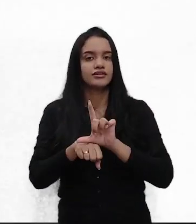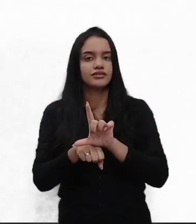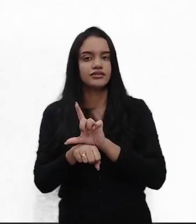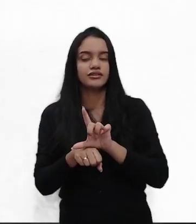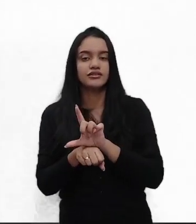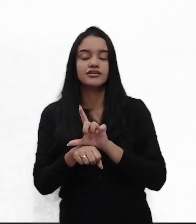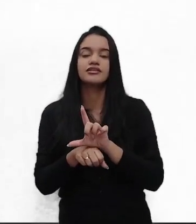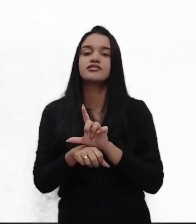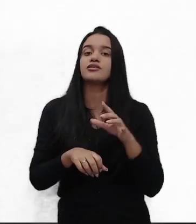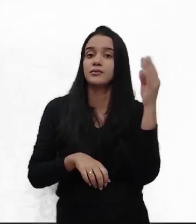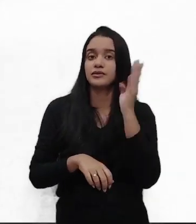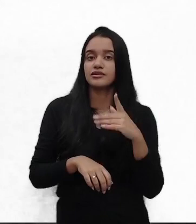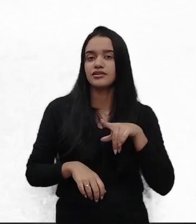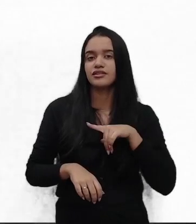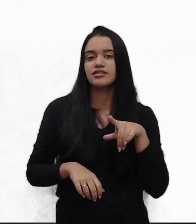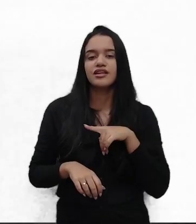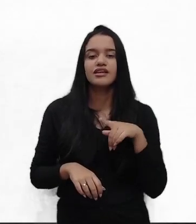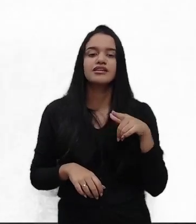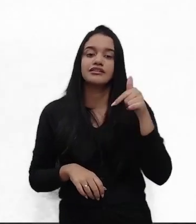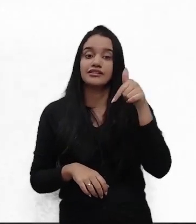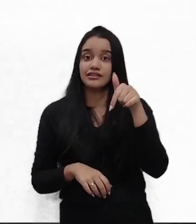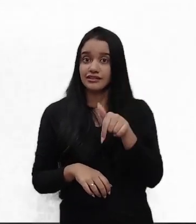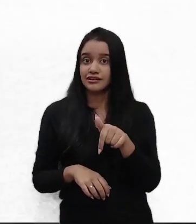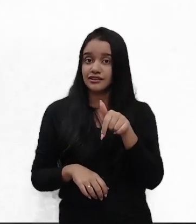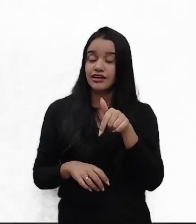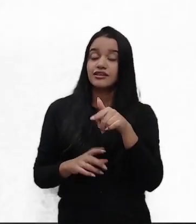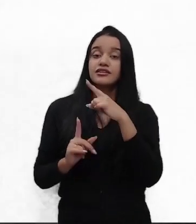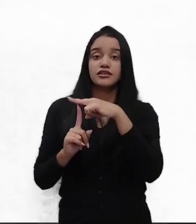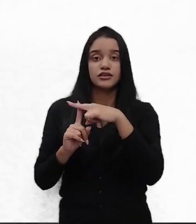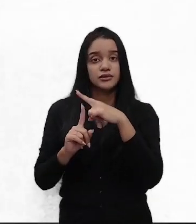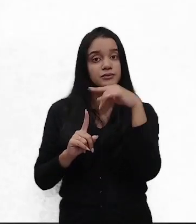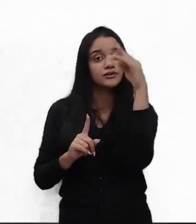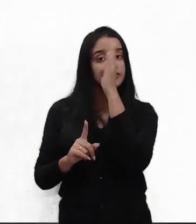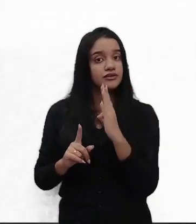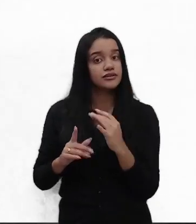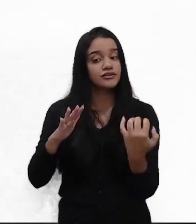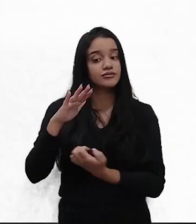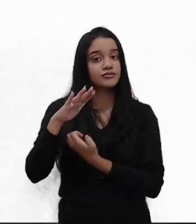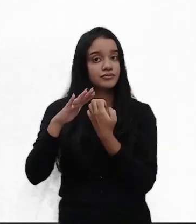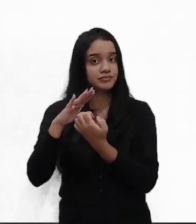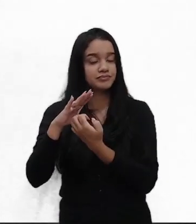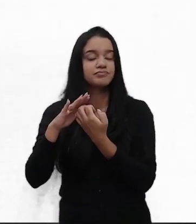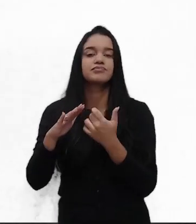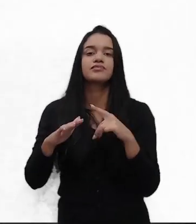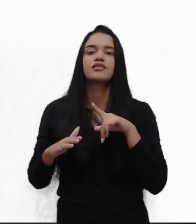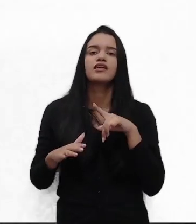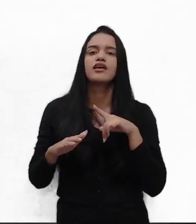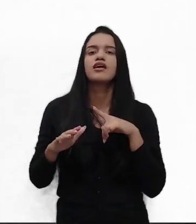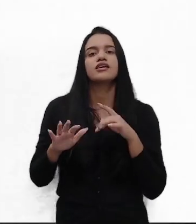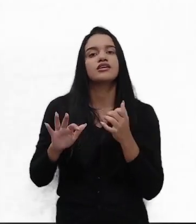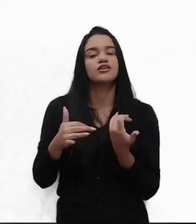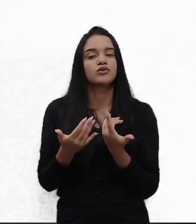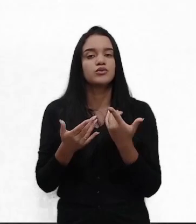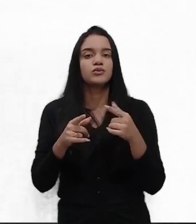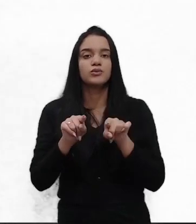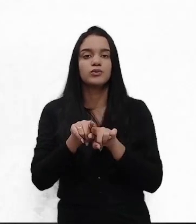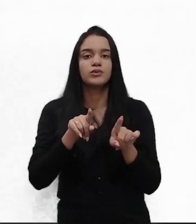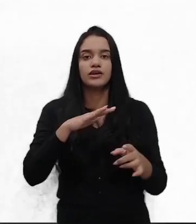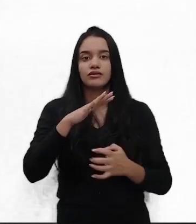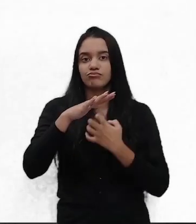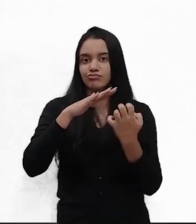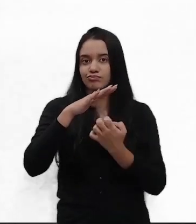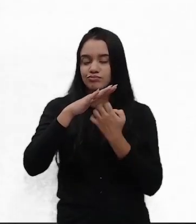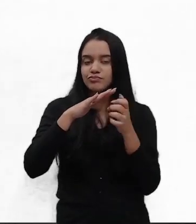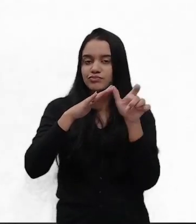existem sete tipos de empresas no Brasil. Temos o MEI, é o Microempreendedor Individual. Temos o Empresário Individual, o EI,